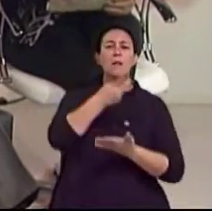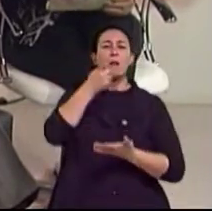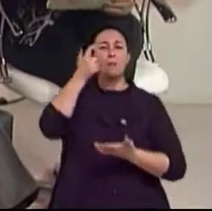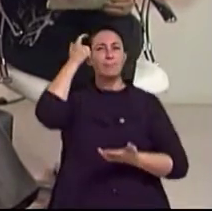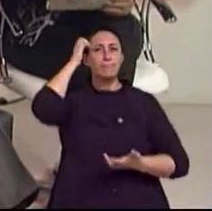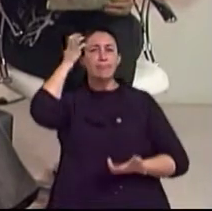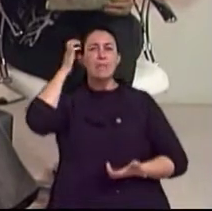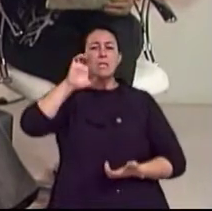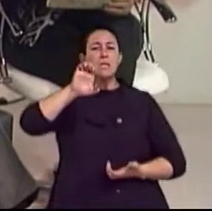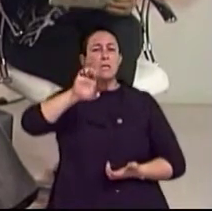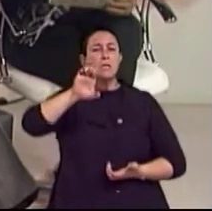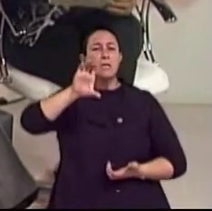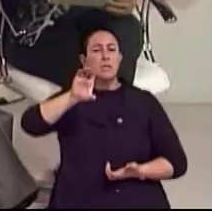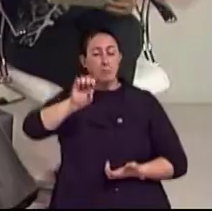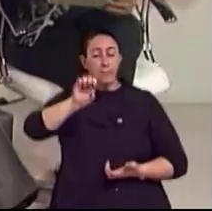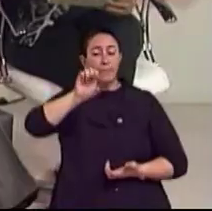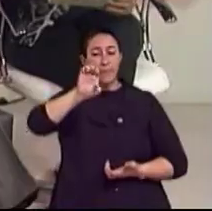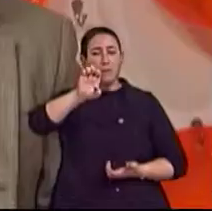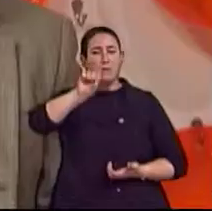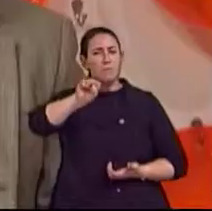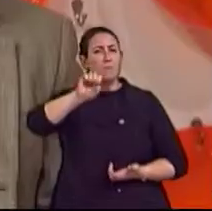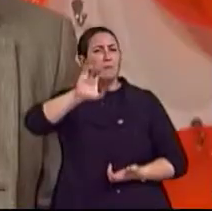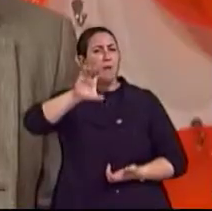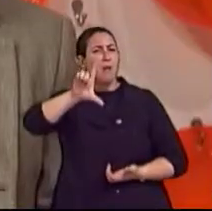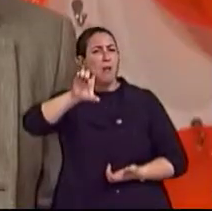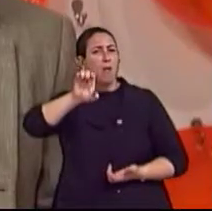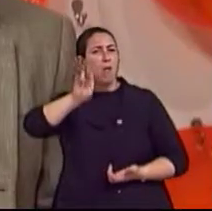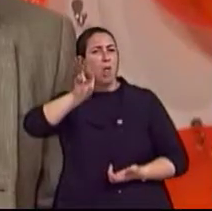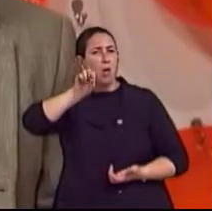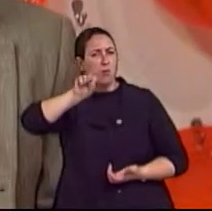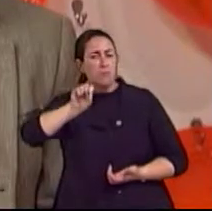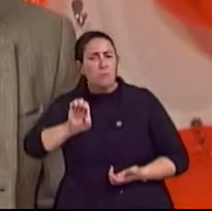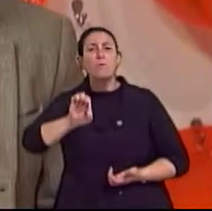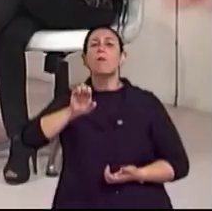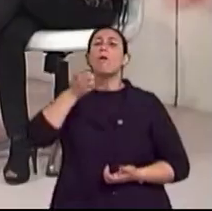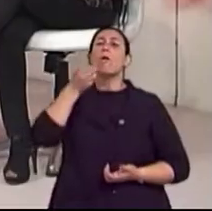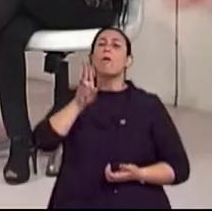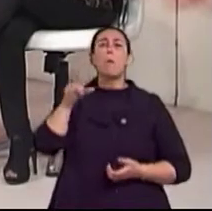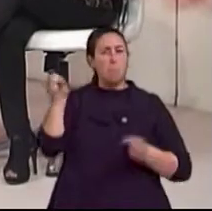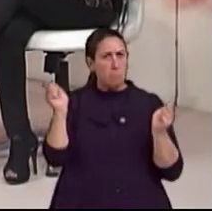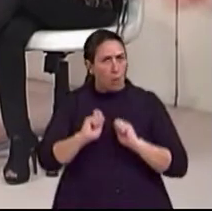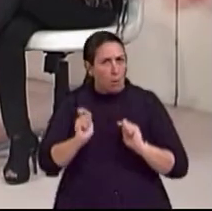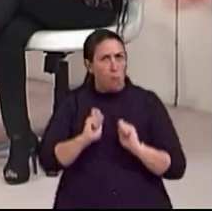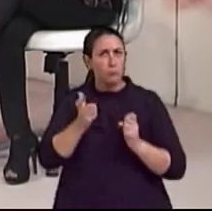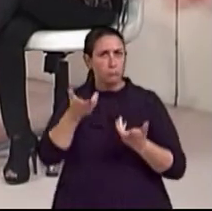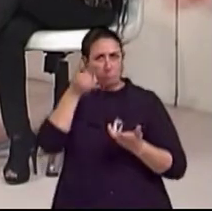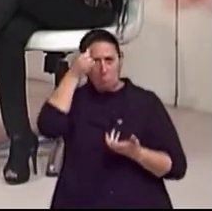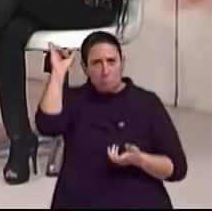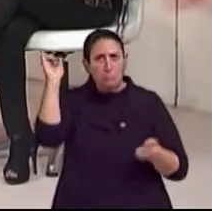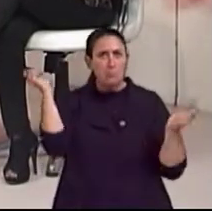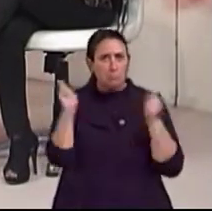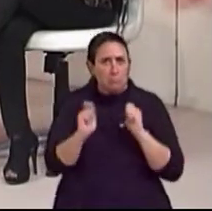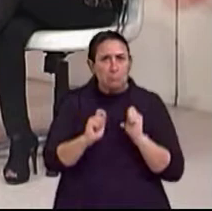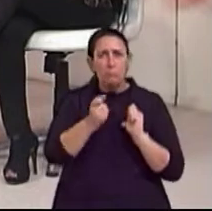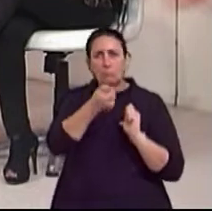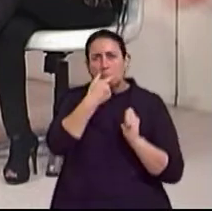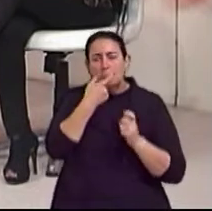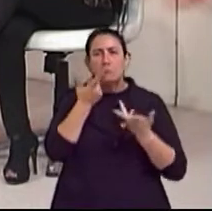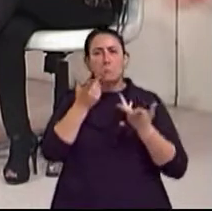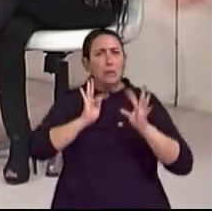realmente a essas situações, elas podem ser prevenidas, elas podem ser evitadas com a prevenção?